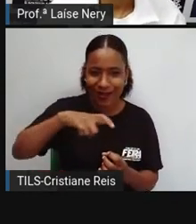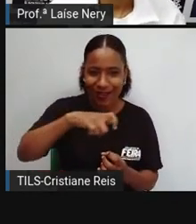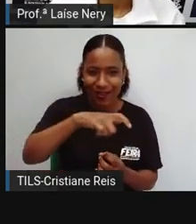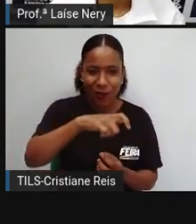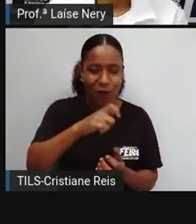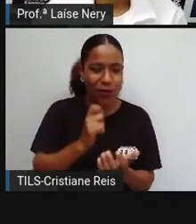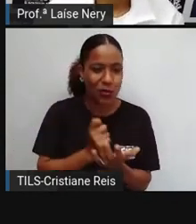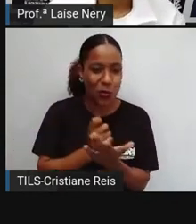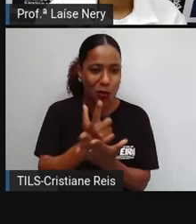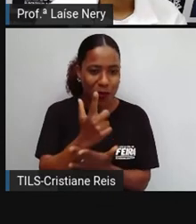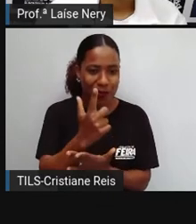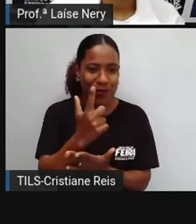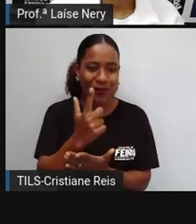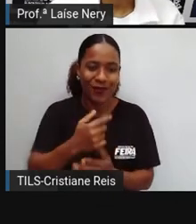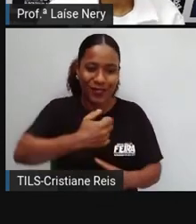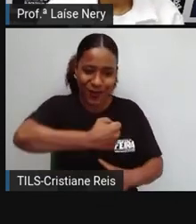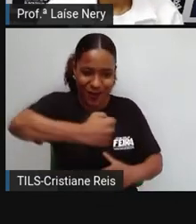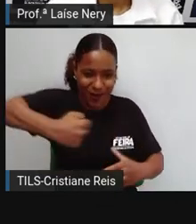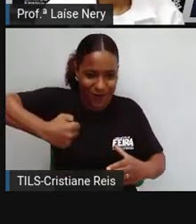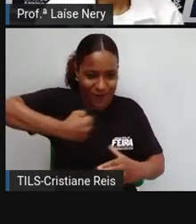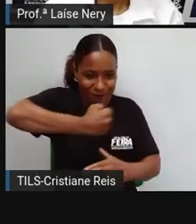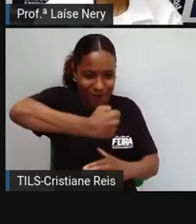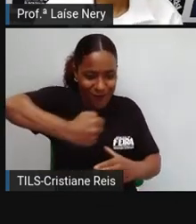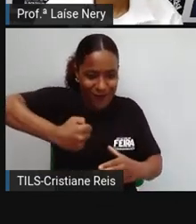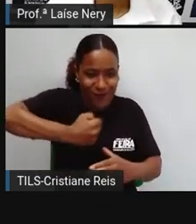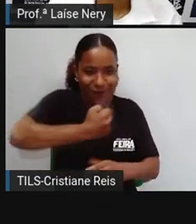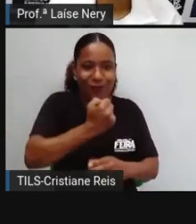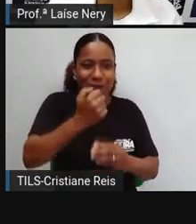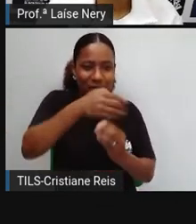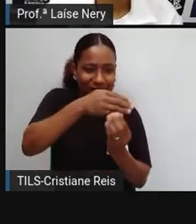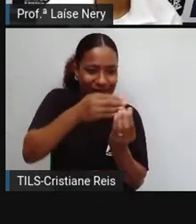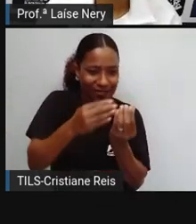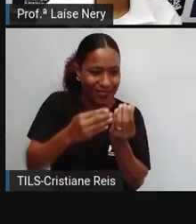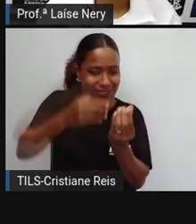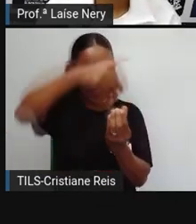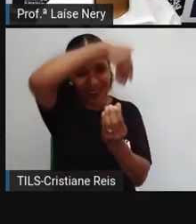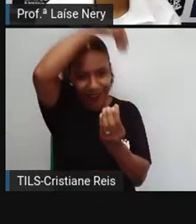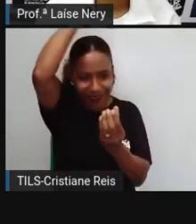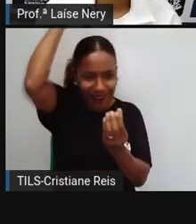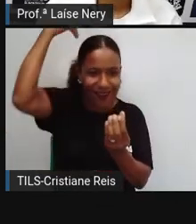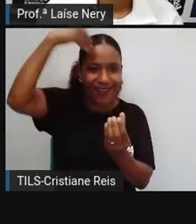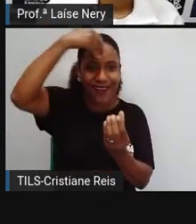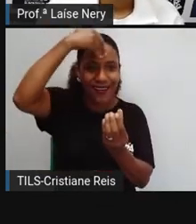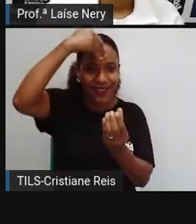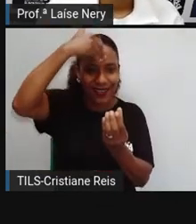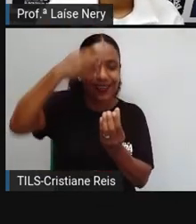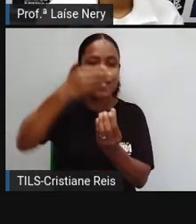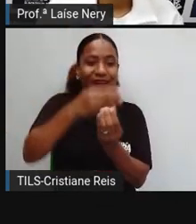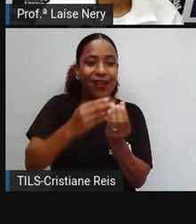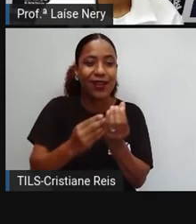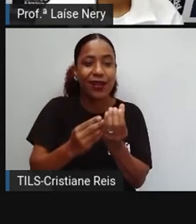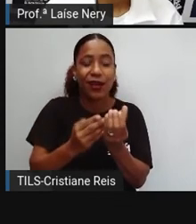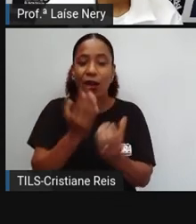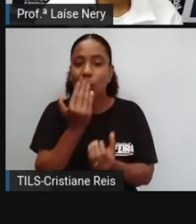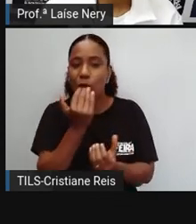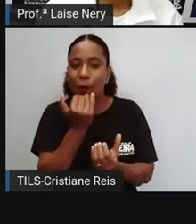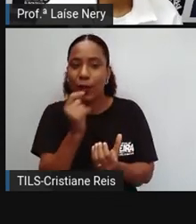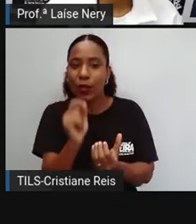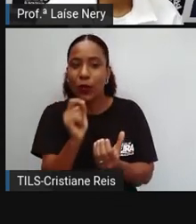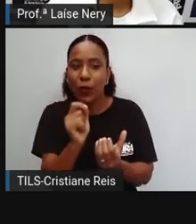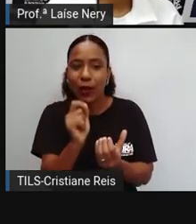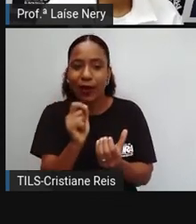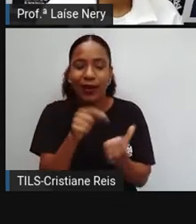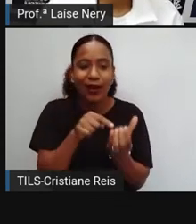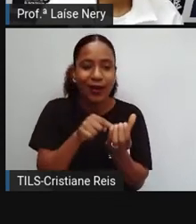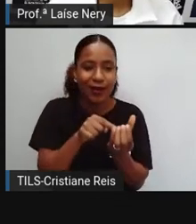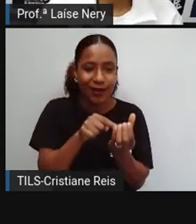para fazer acarajé, qual tipo de alimento ele vai ser? Nós estamos vendo aí